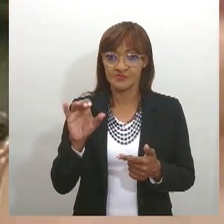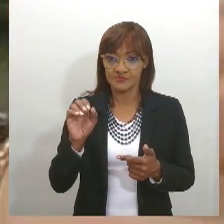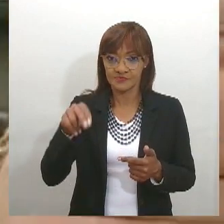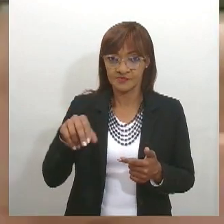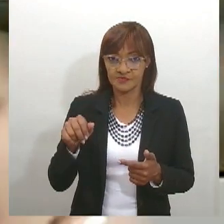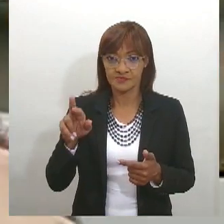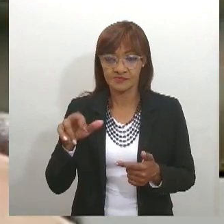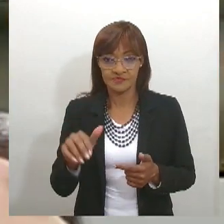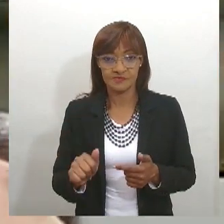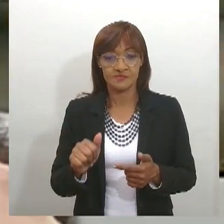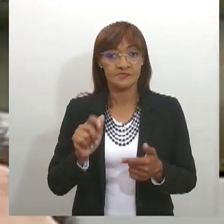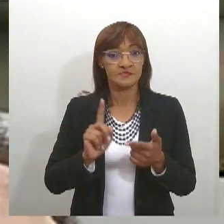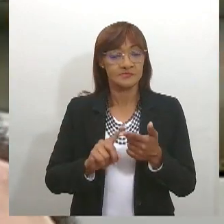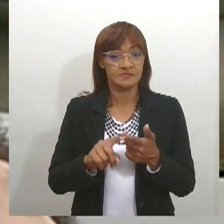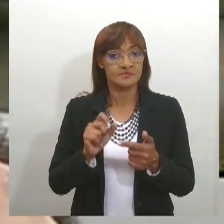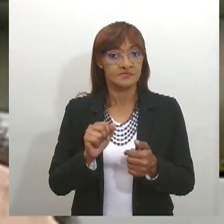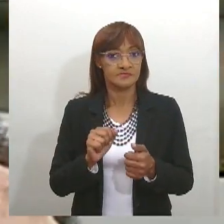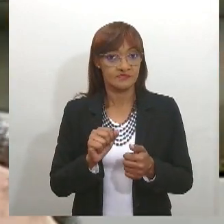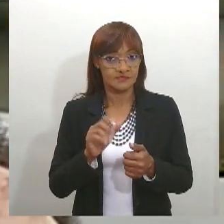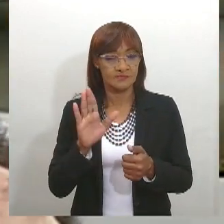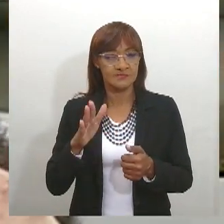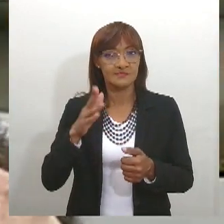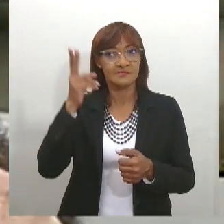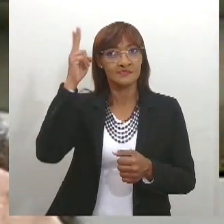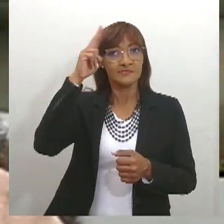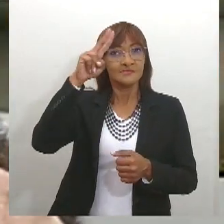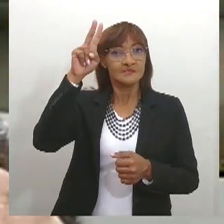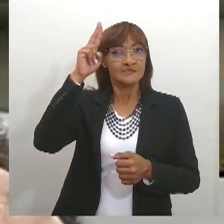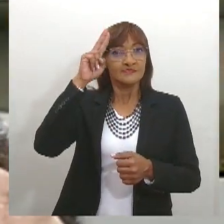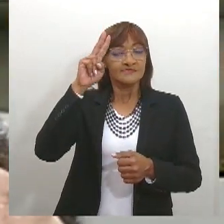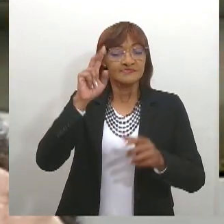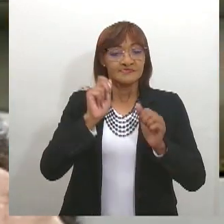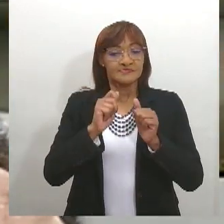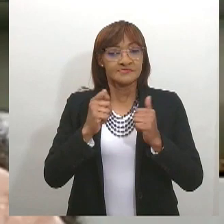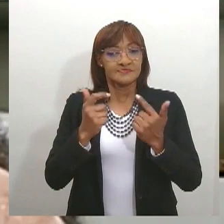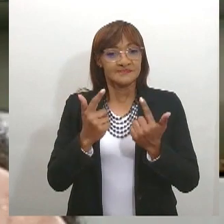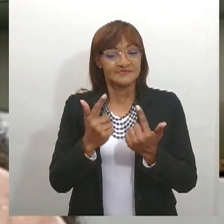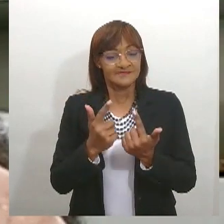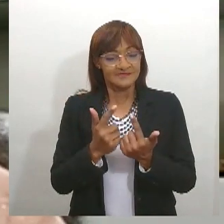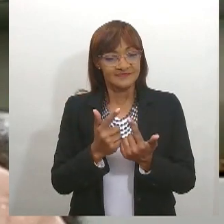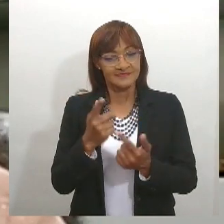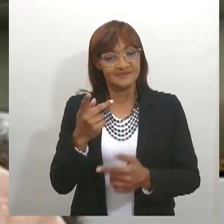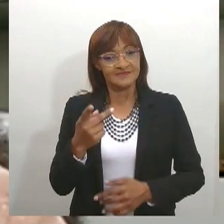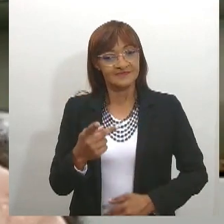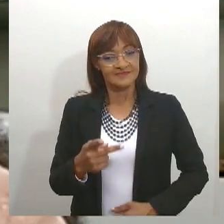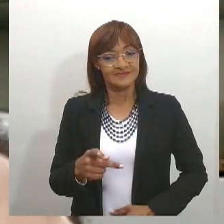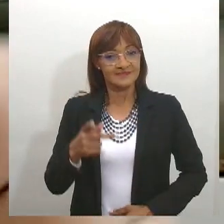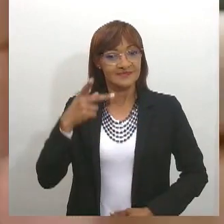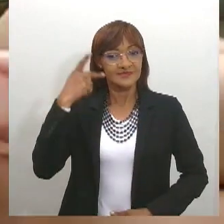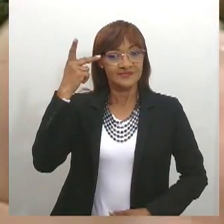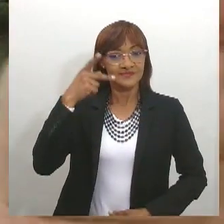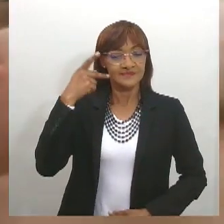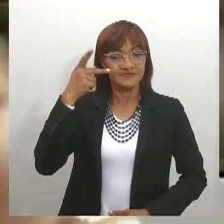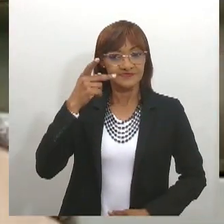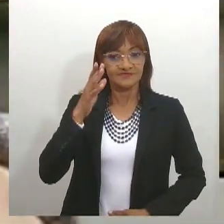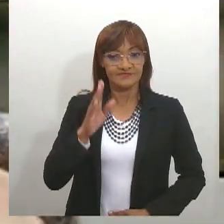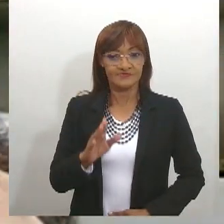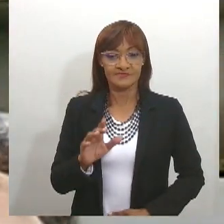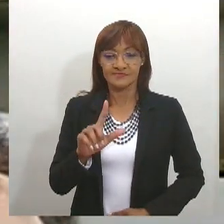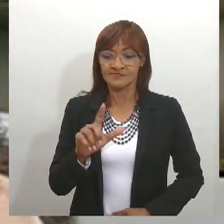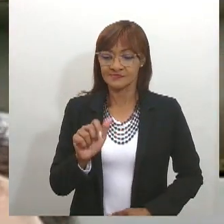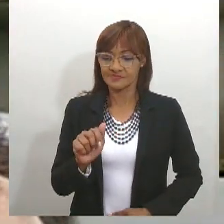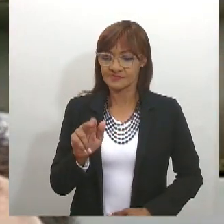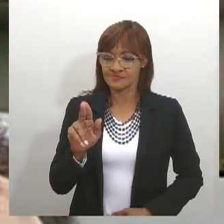memória legislativa de Laudelino Freire em Sergipe, pensando na possibilidade, inclusive, já estamos